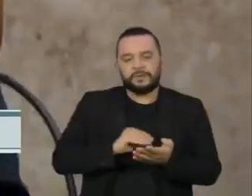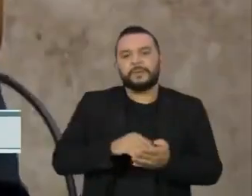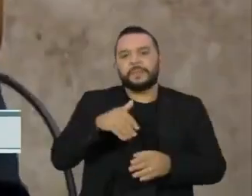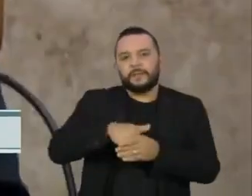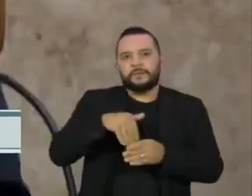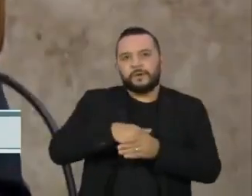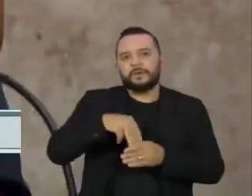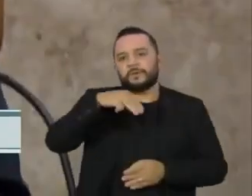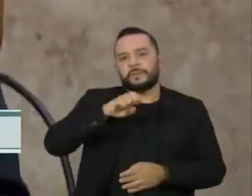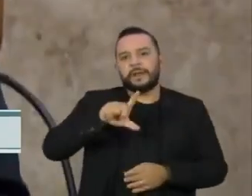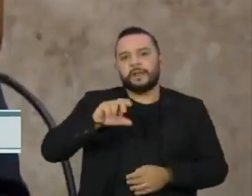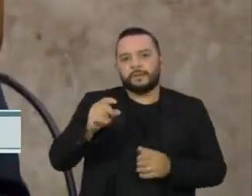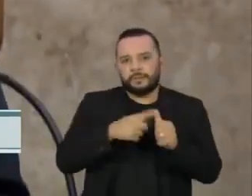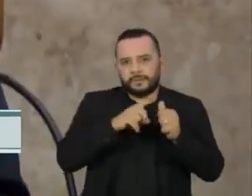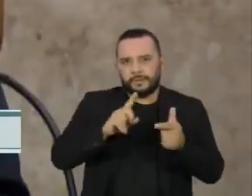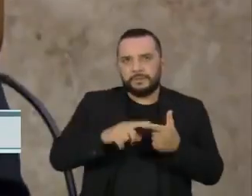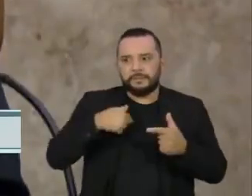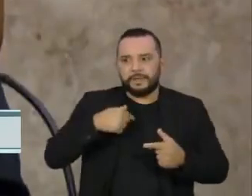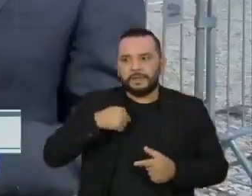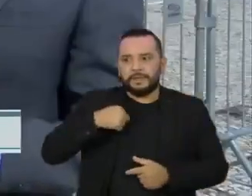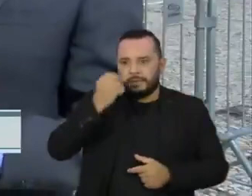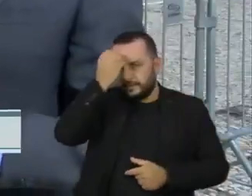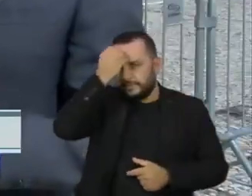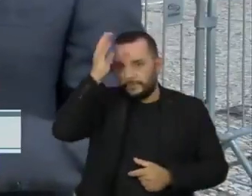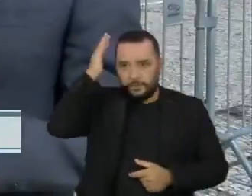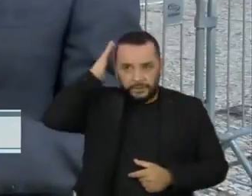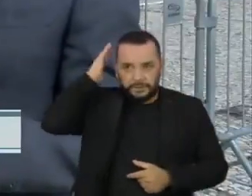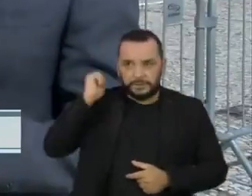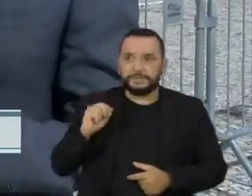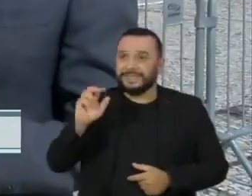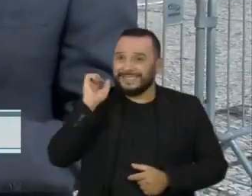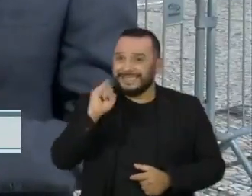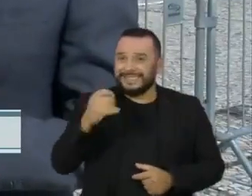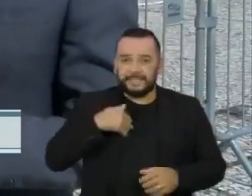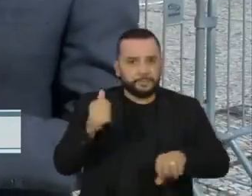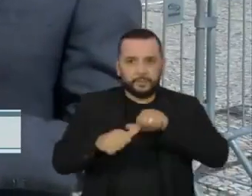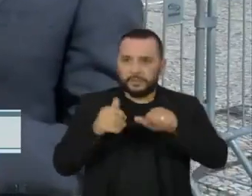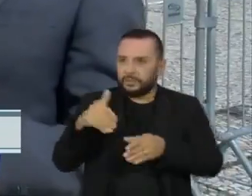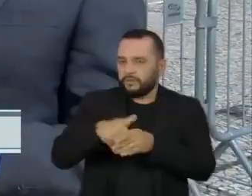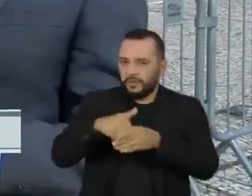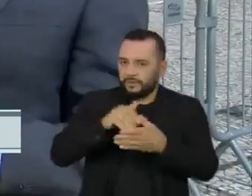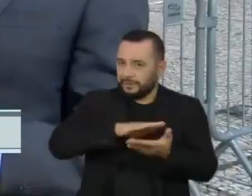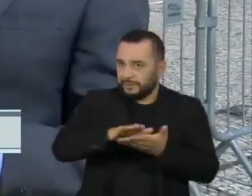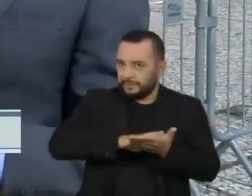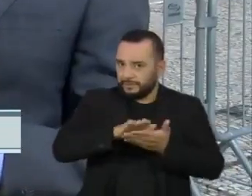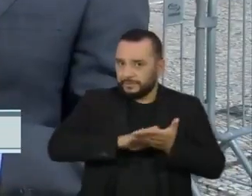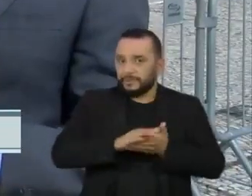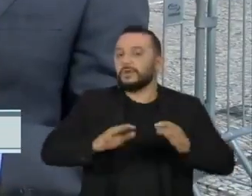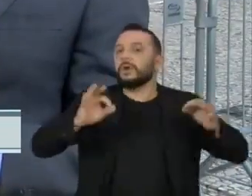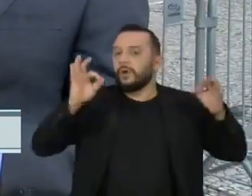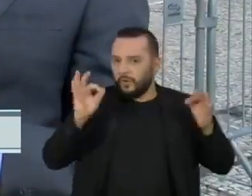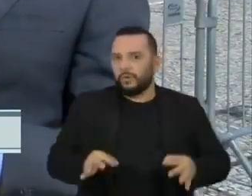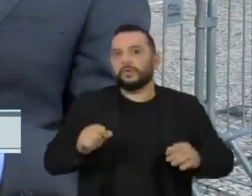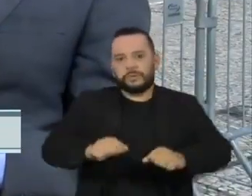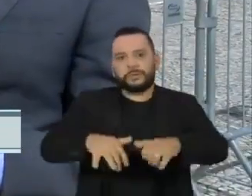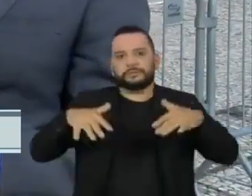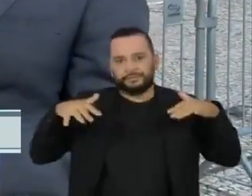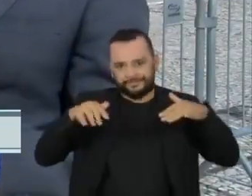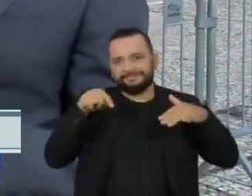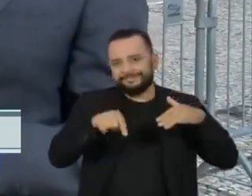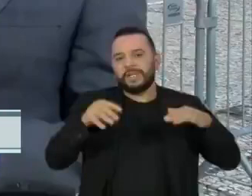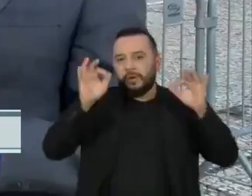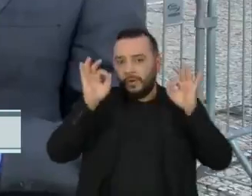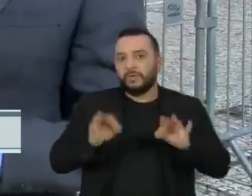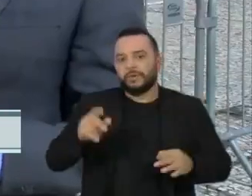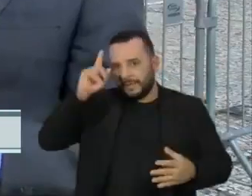e do presidente da casa, Luiz Fux. Se não houver mudança de votos, o plenário confirmará a decisão da segunda